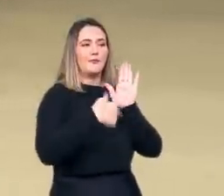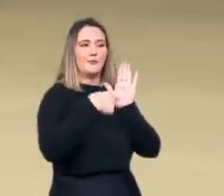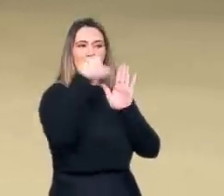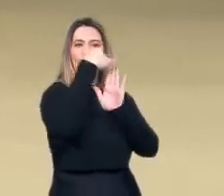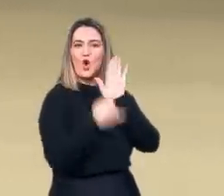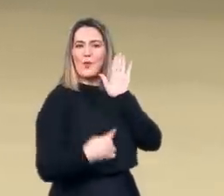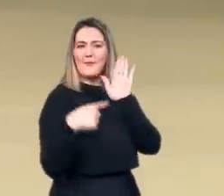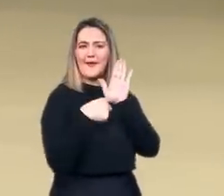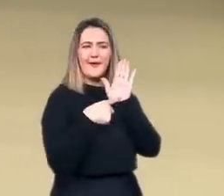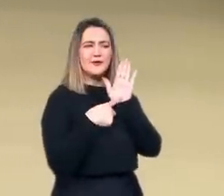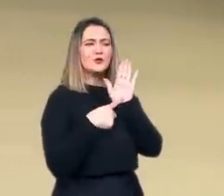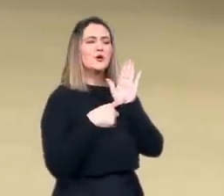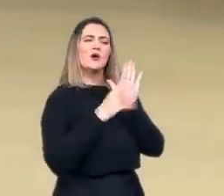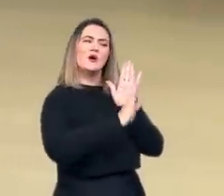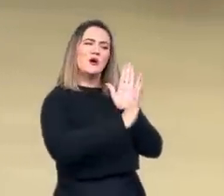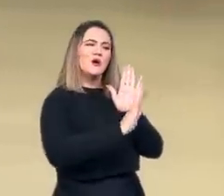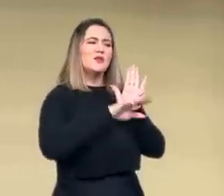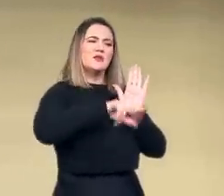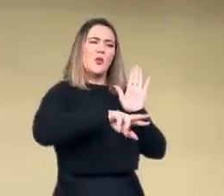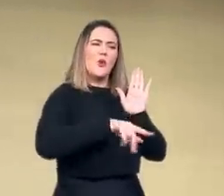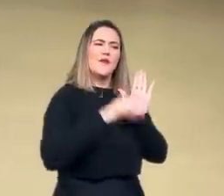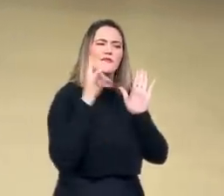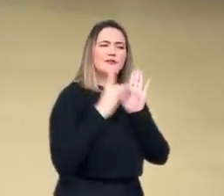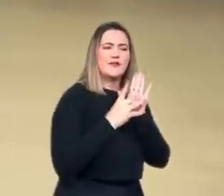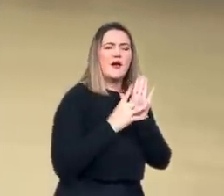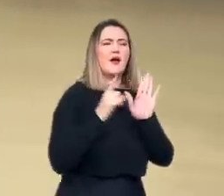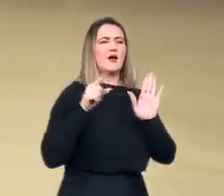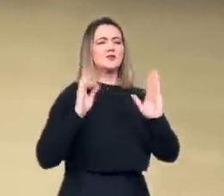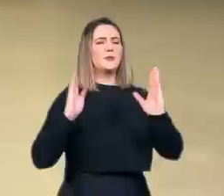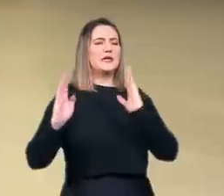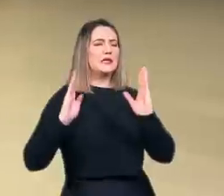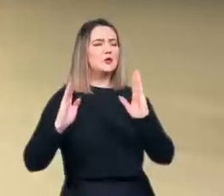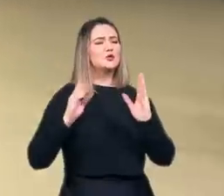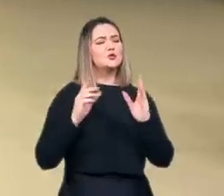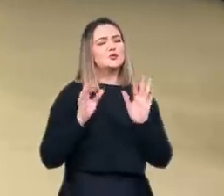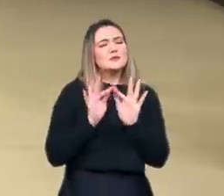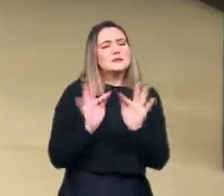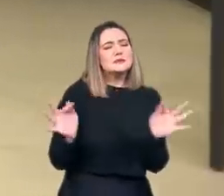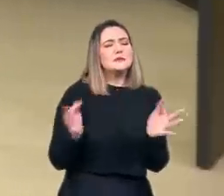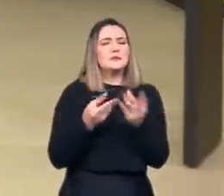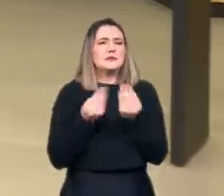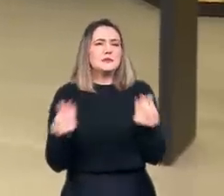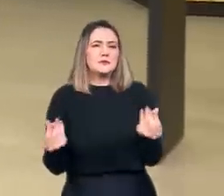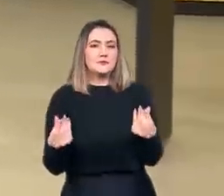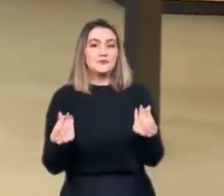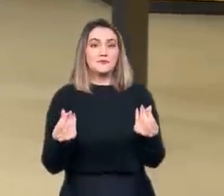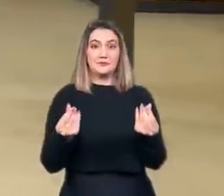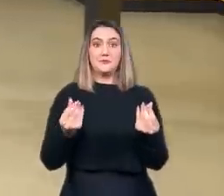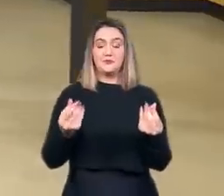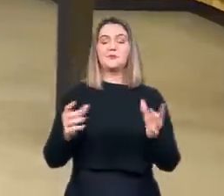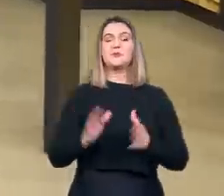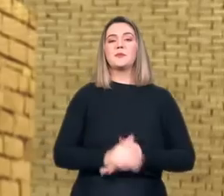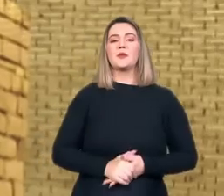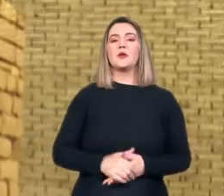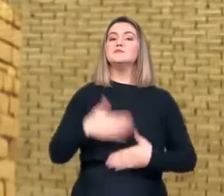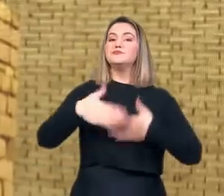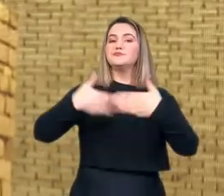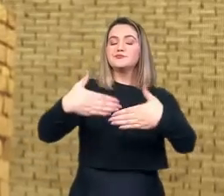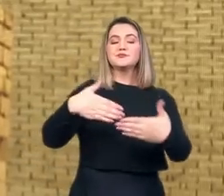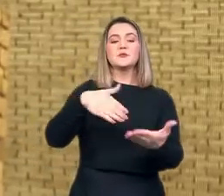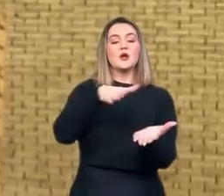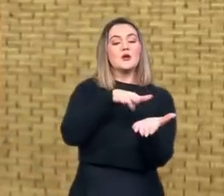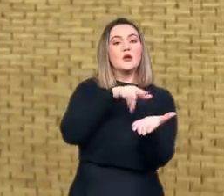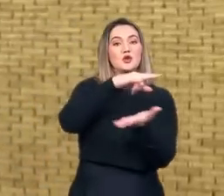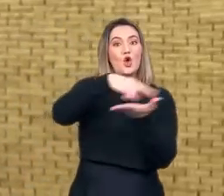ficou finalmente pronto e foi publicado, uma coletiva de imprensa foi marcada para anunciar o resultado das pesquisas. Borromeu,